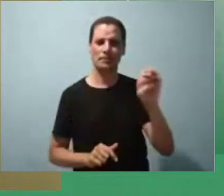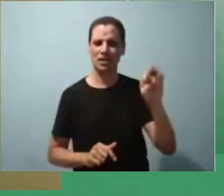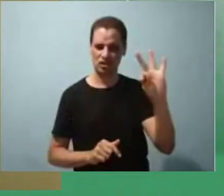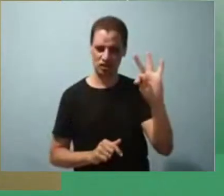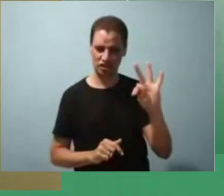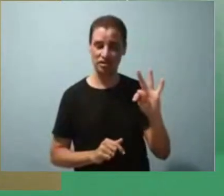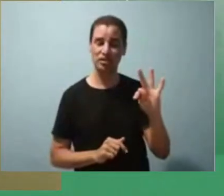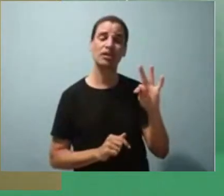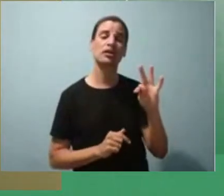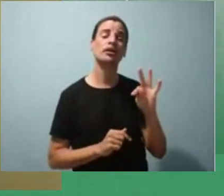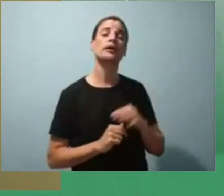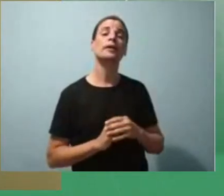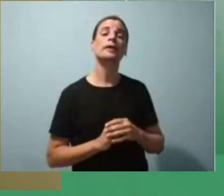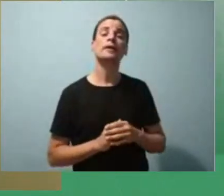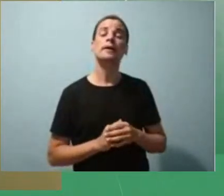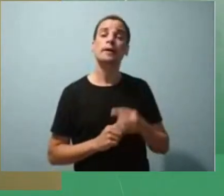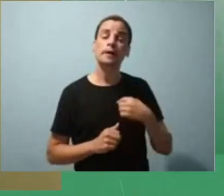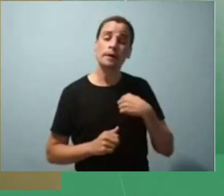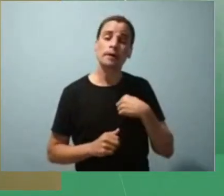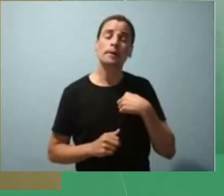E eu tenho...